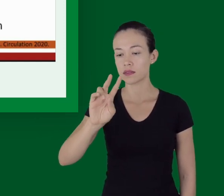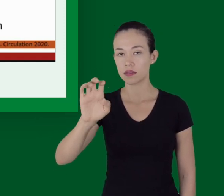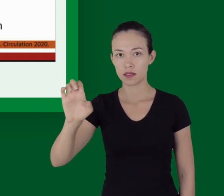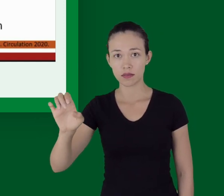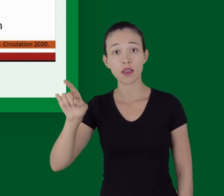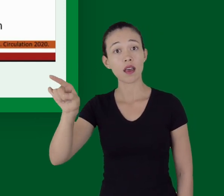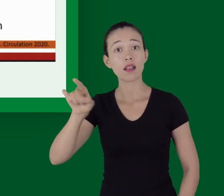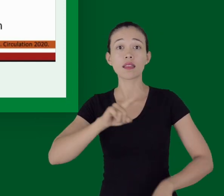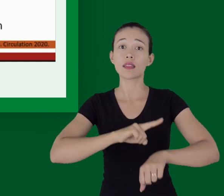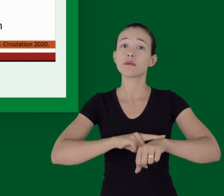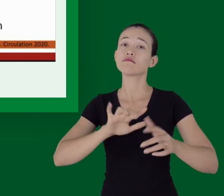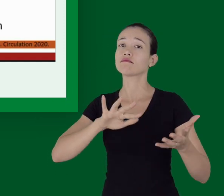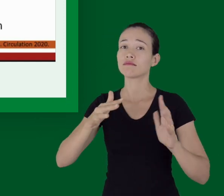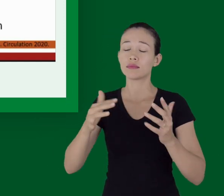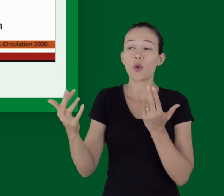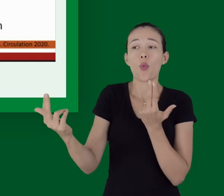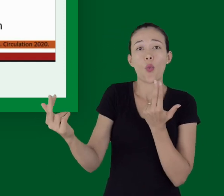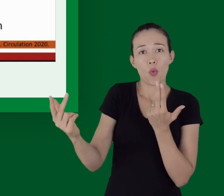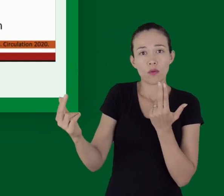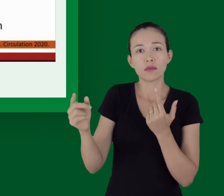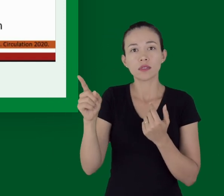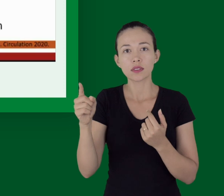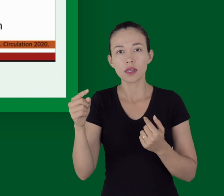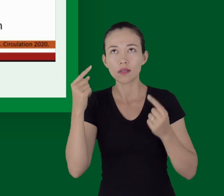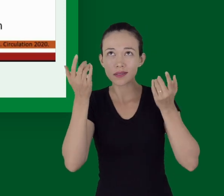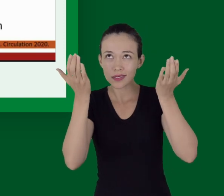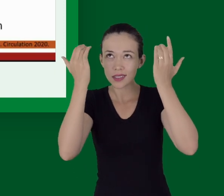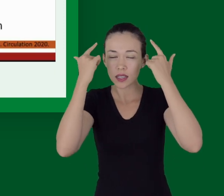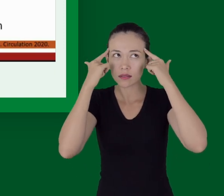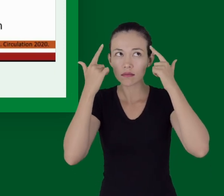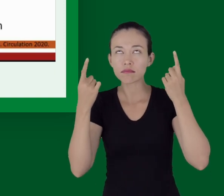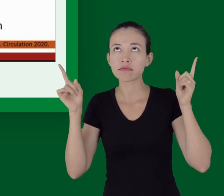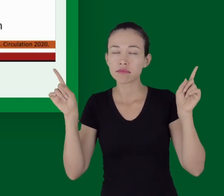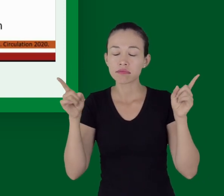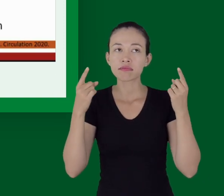a gente tentando a nossa cabeça a gente vai mais ou menos ter uma ideia de como